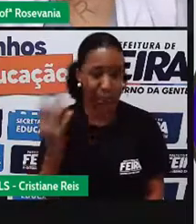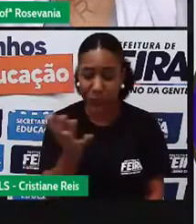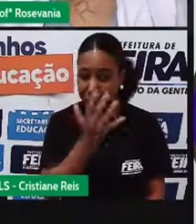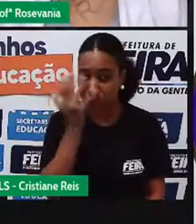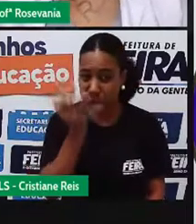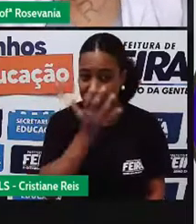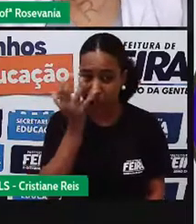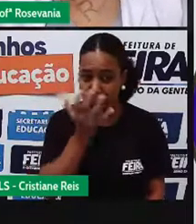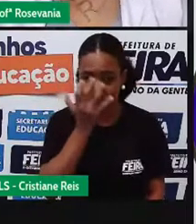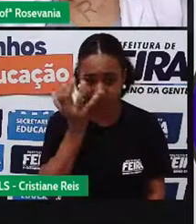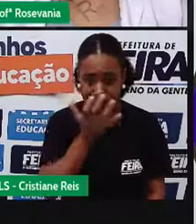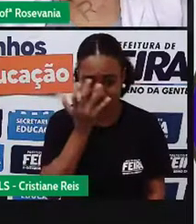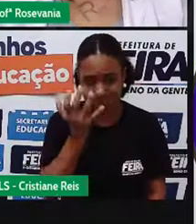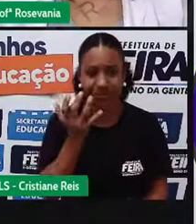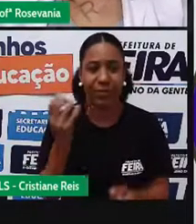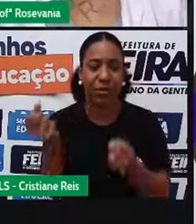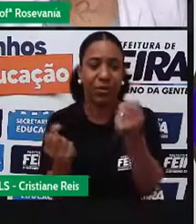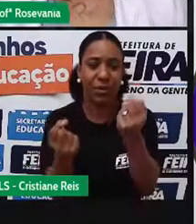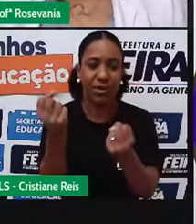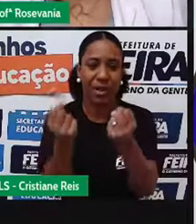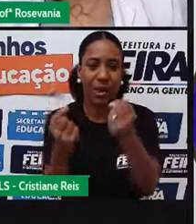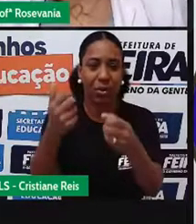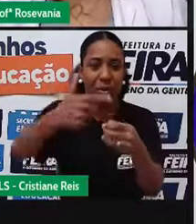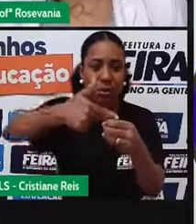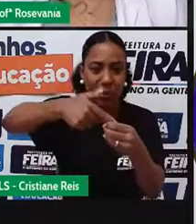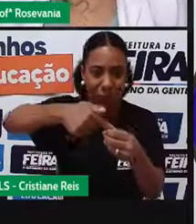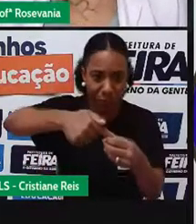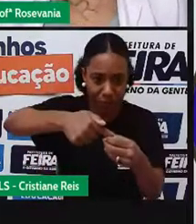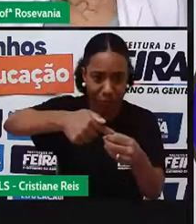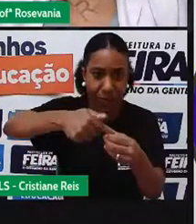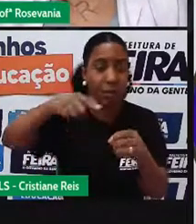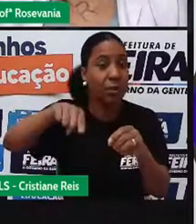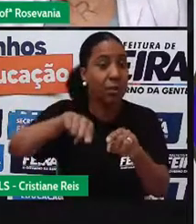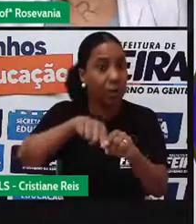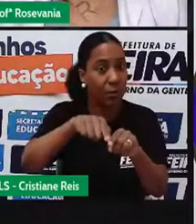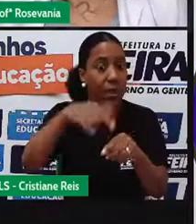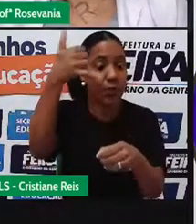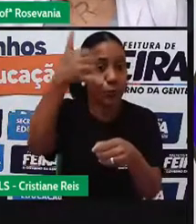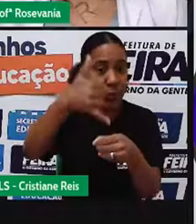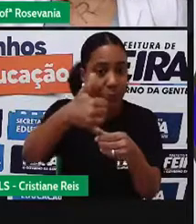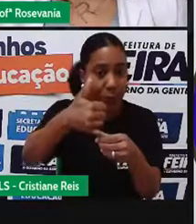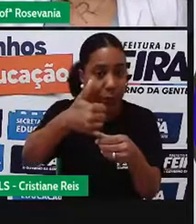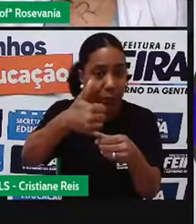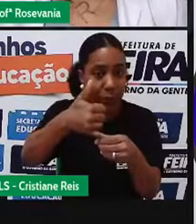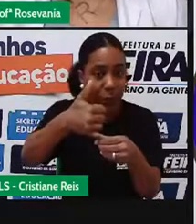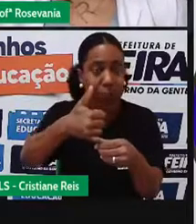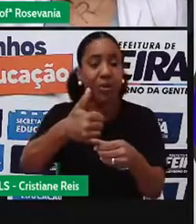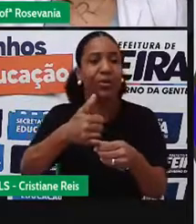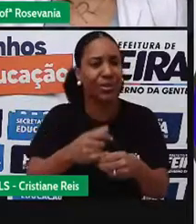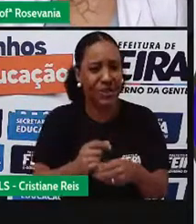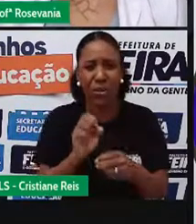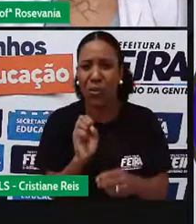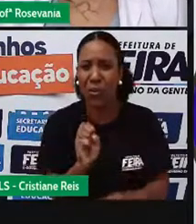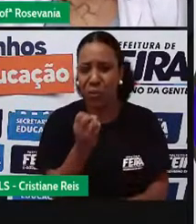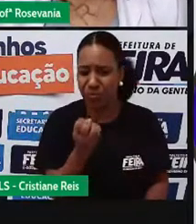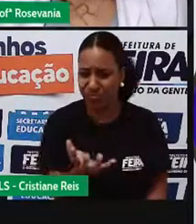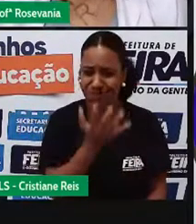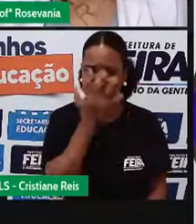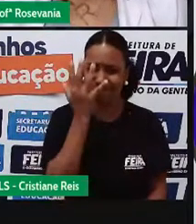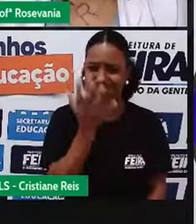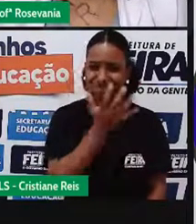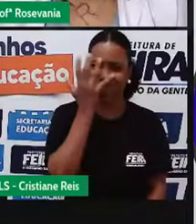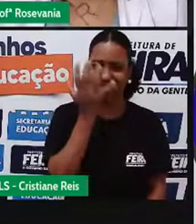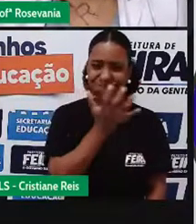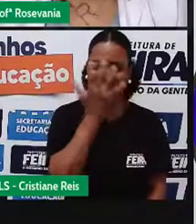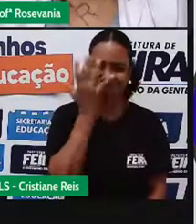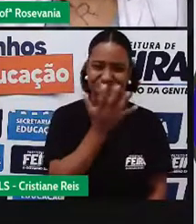esforço, né, a exemplo do diesel e do petróleo, a gente tem uma quantidade de emissão maior pelos, né,